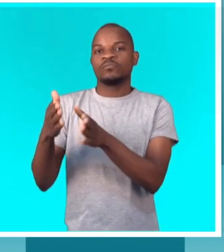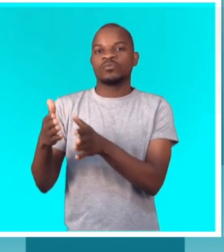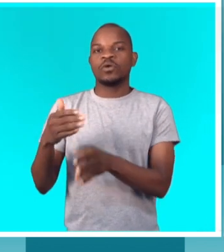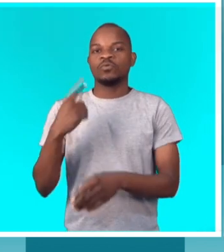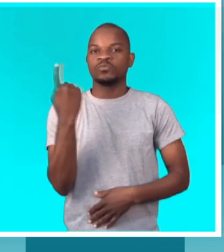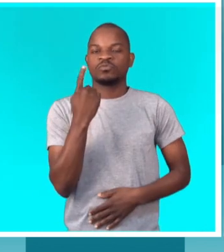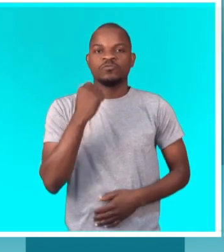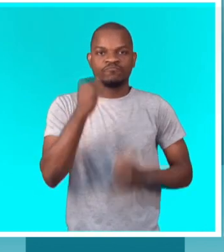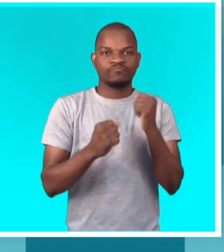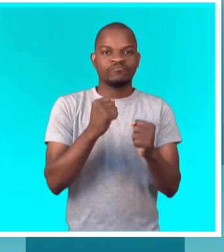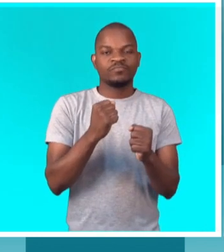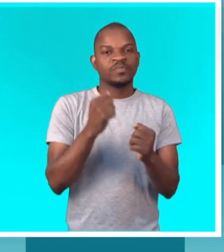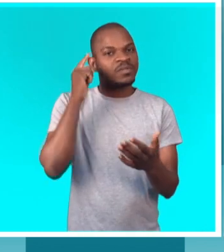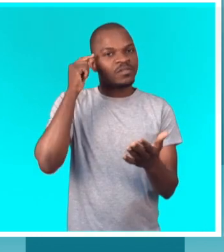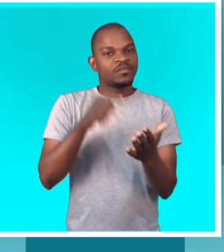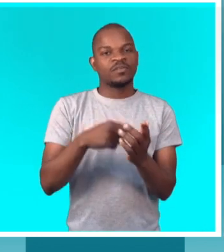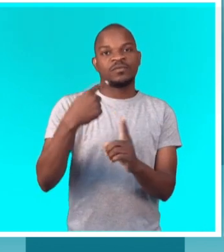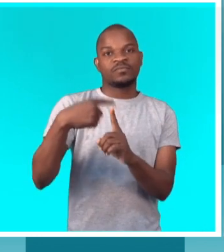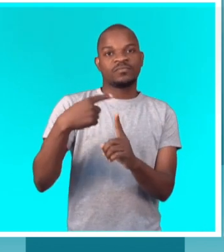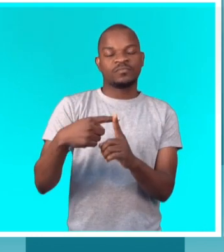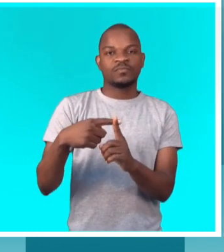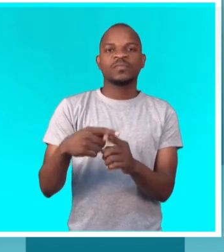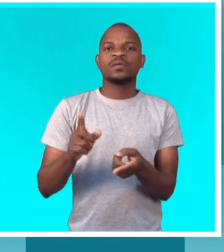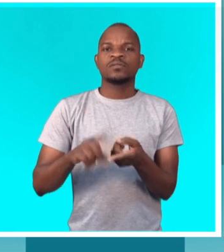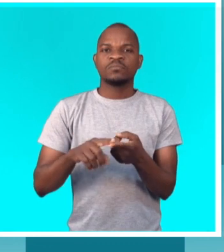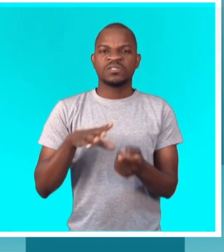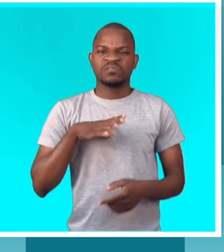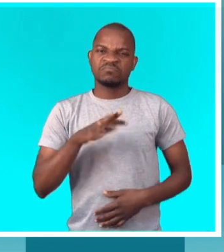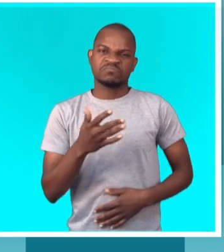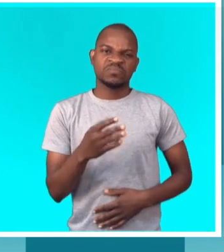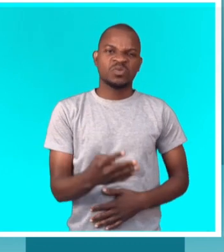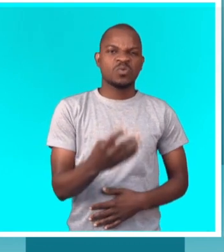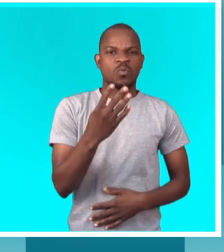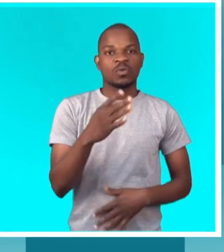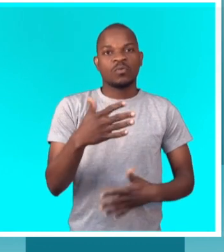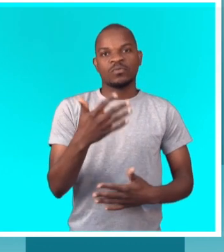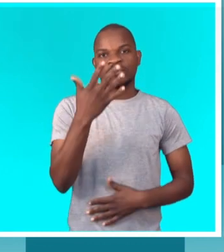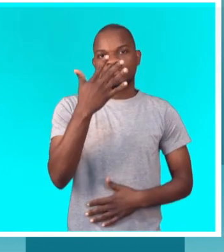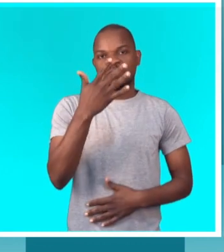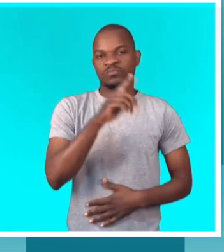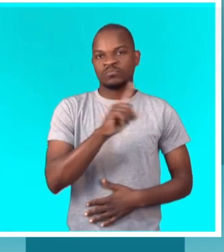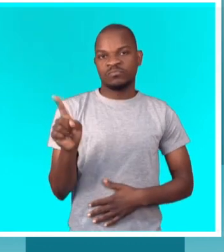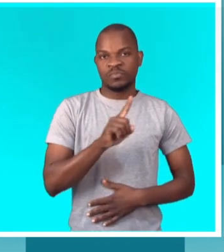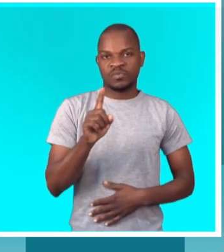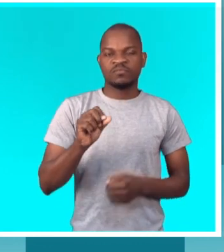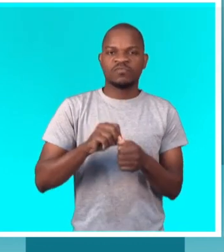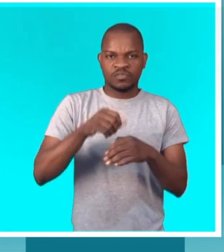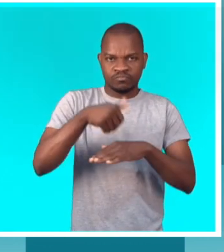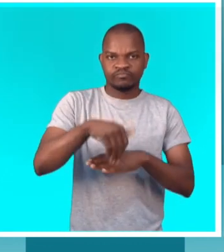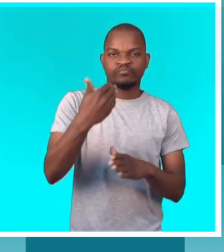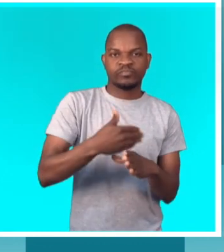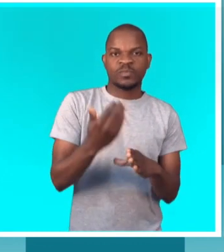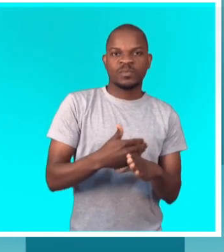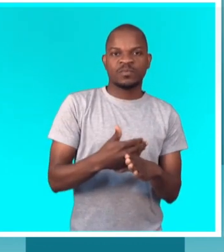isso é muito mais que positivo, porque tenho somente 4 a 5 meses de treinamento, ainda em falta, então isso já me dá a